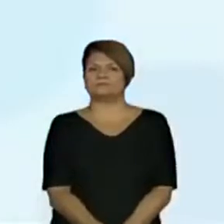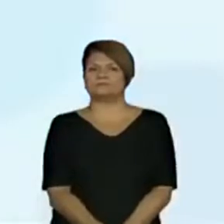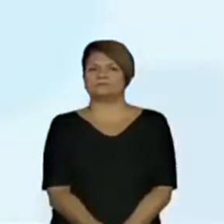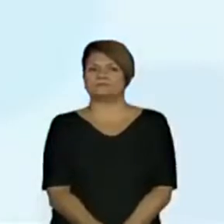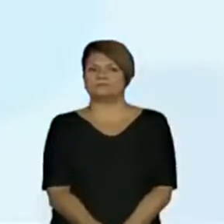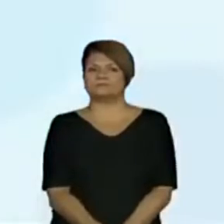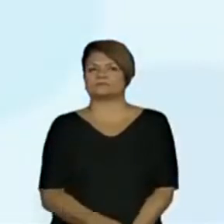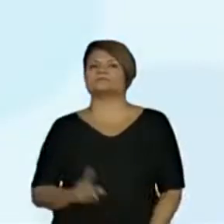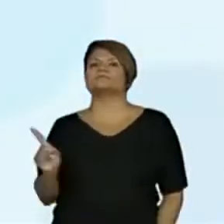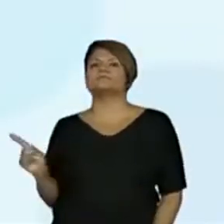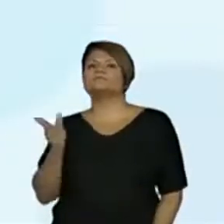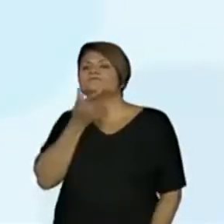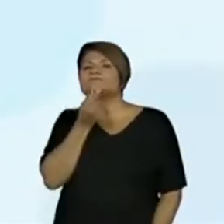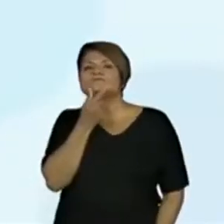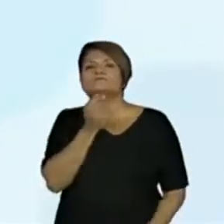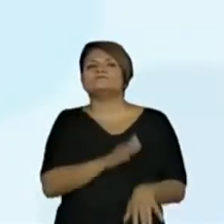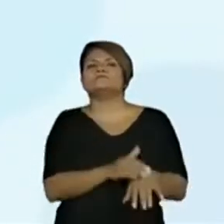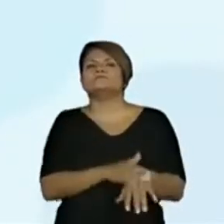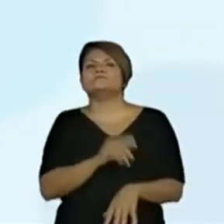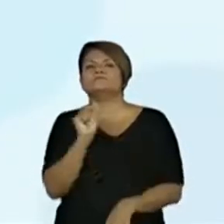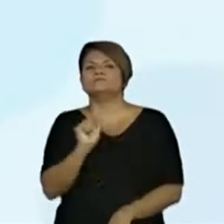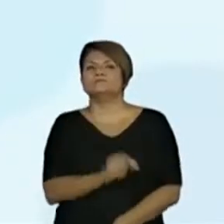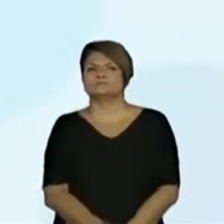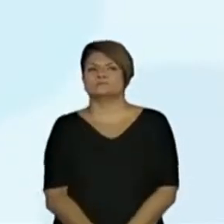E esse moço, o que ele está fazendo?